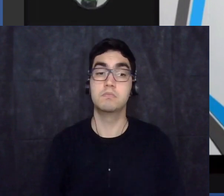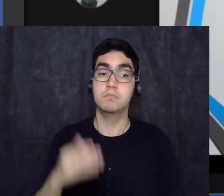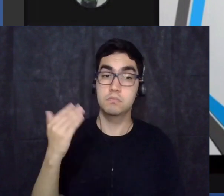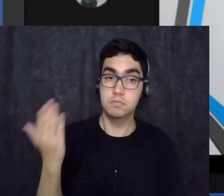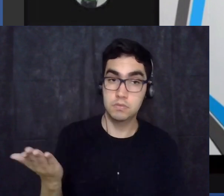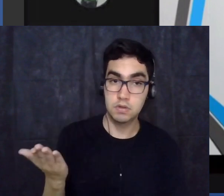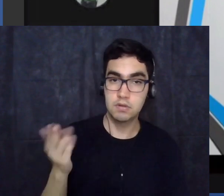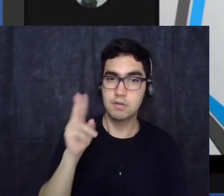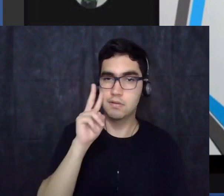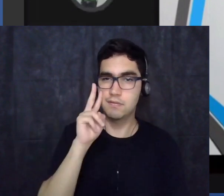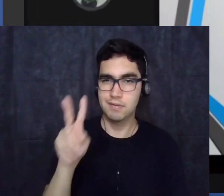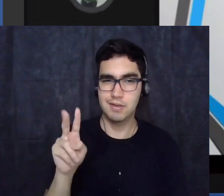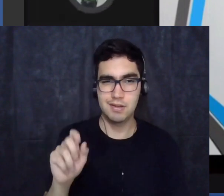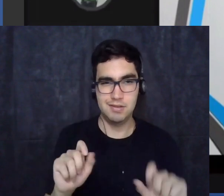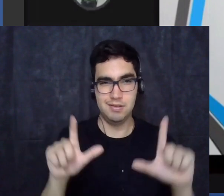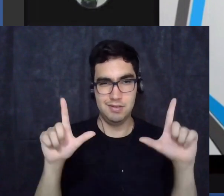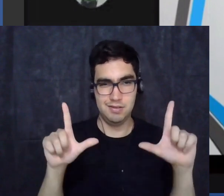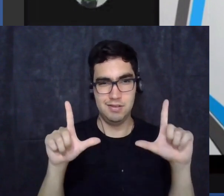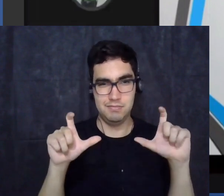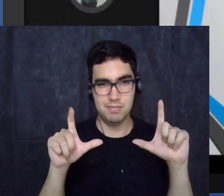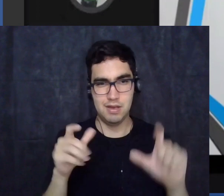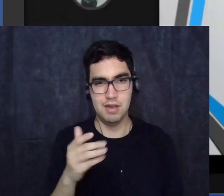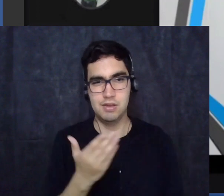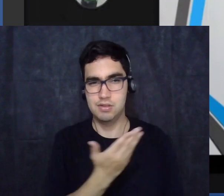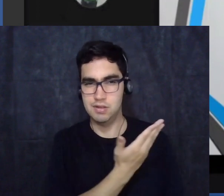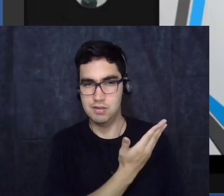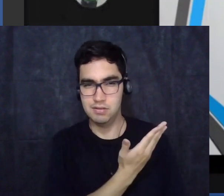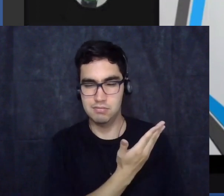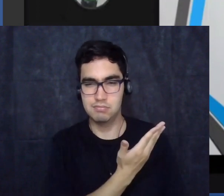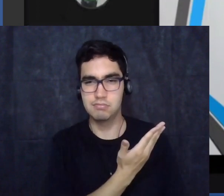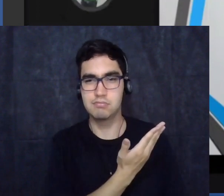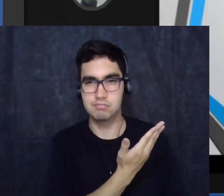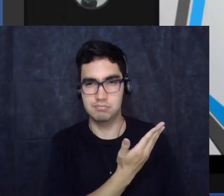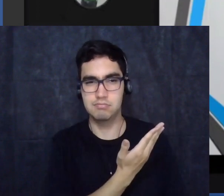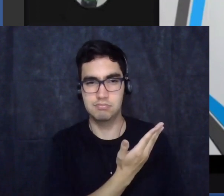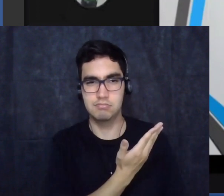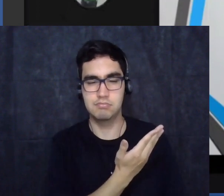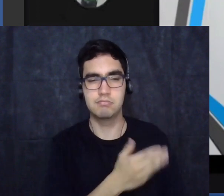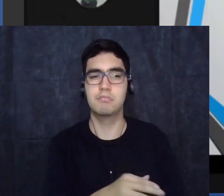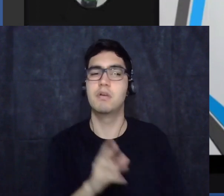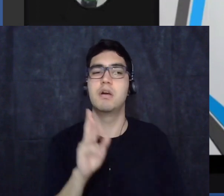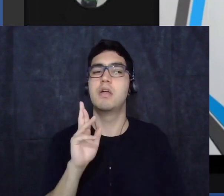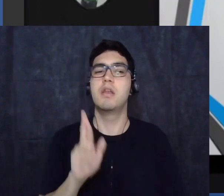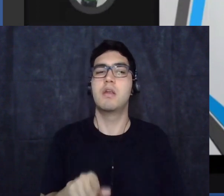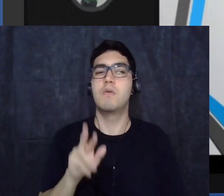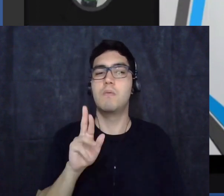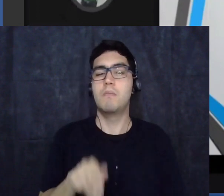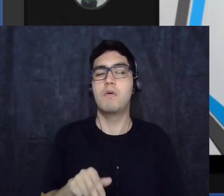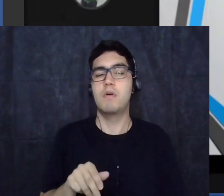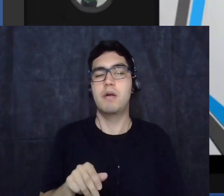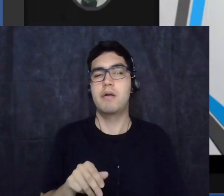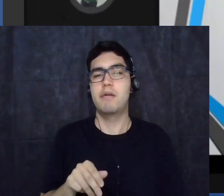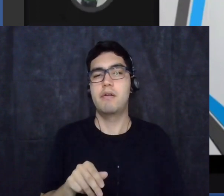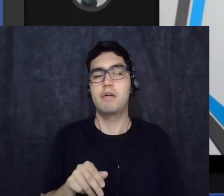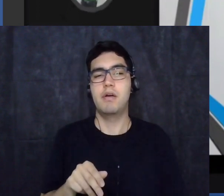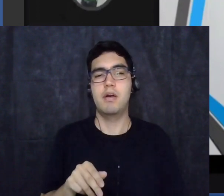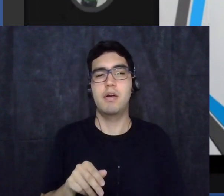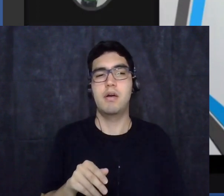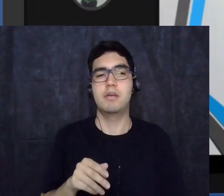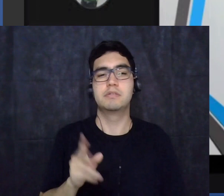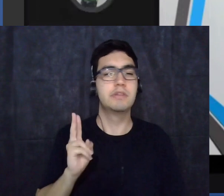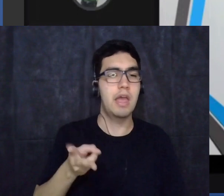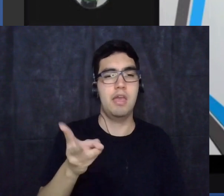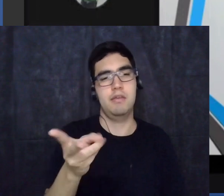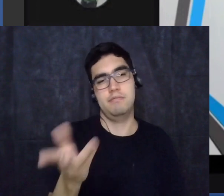imagem não pudesse ser algo corriqueiro por isso nós temos que chamar várias